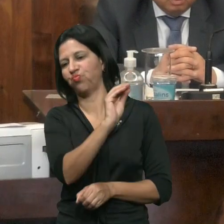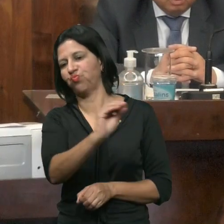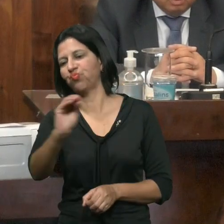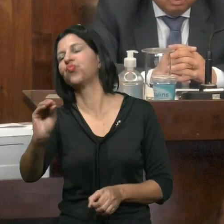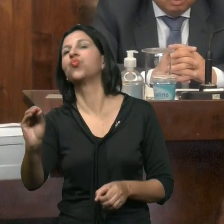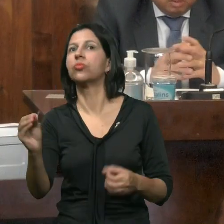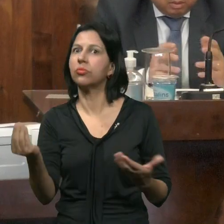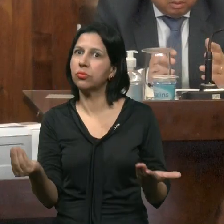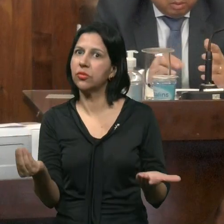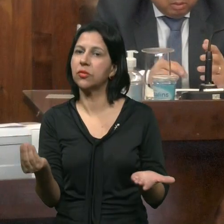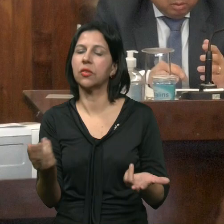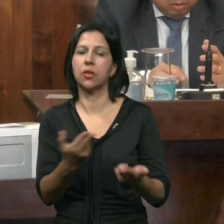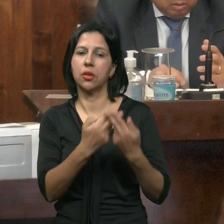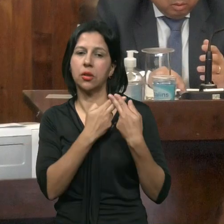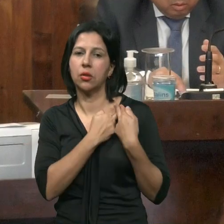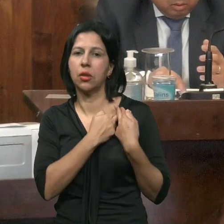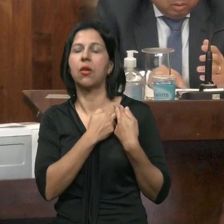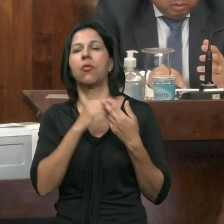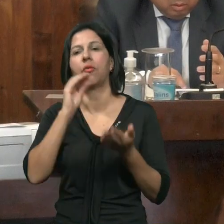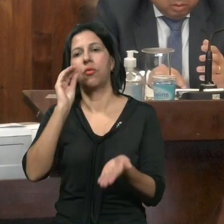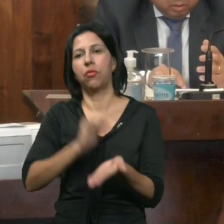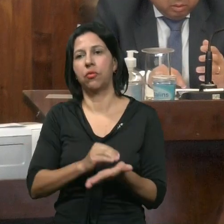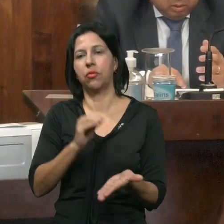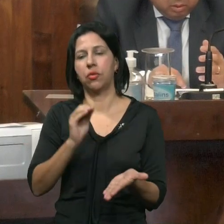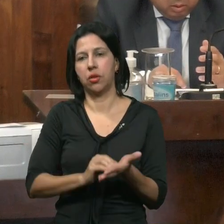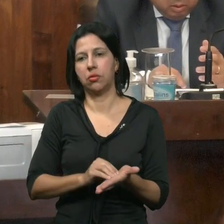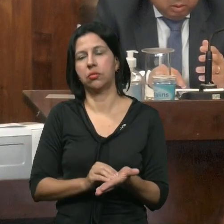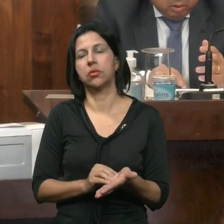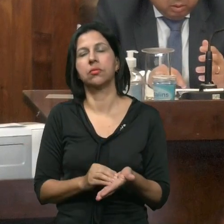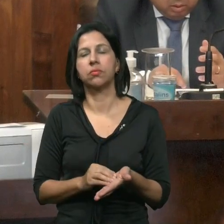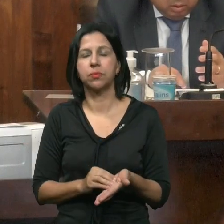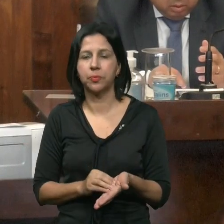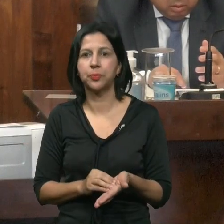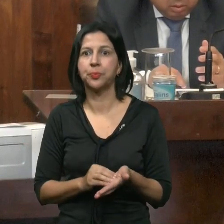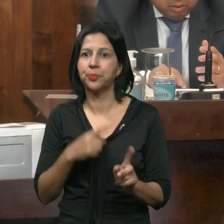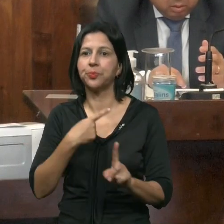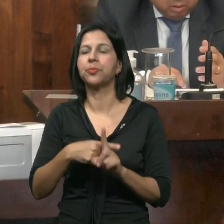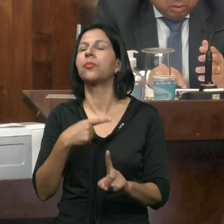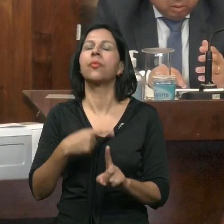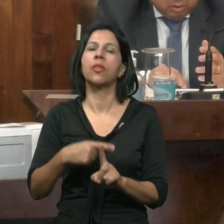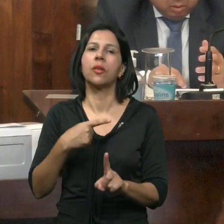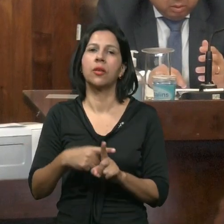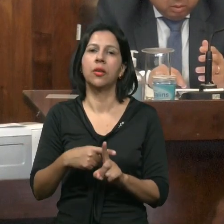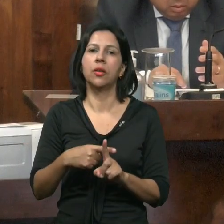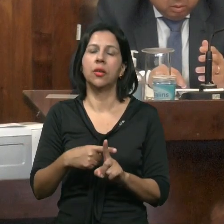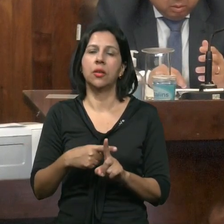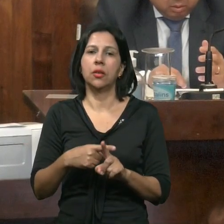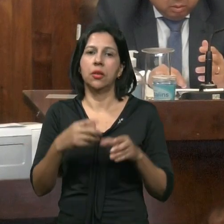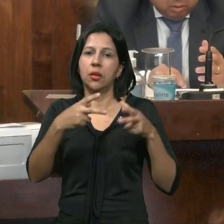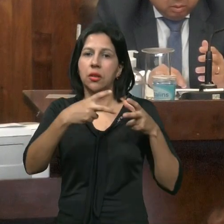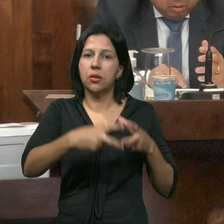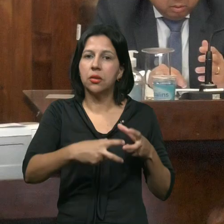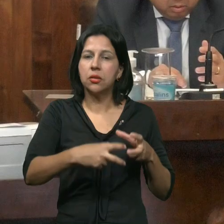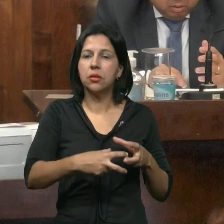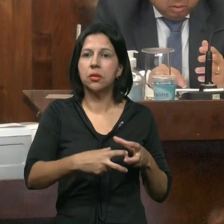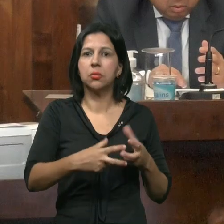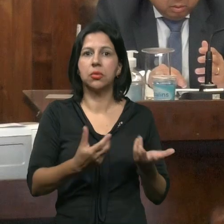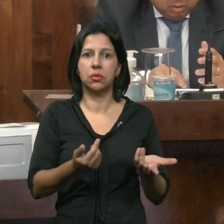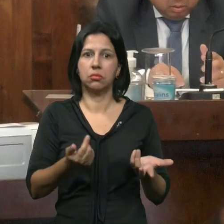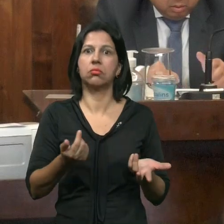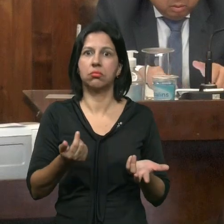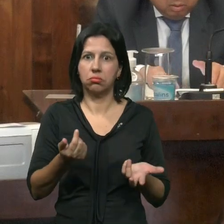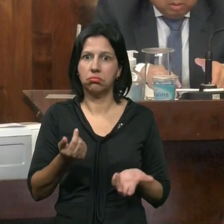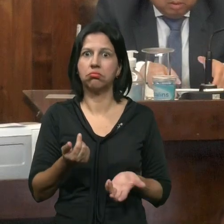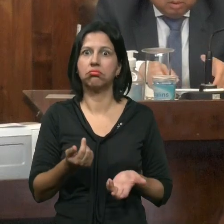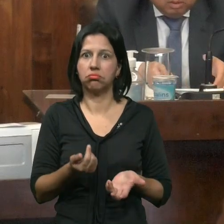Perdoe Aqui Objetivamente É Isso Porque A Câmara Nós Somos Legalistas